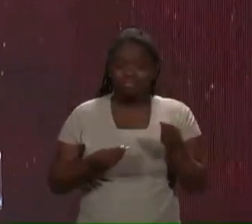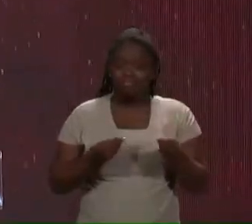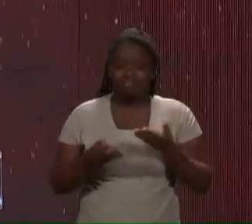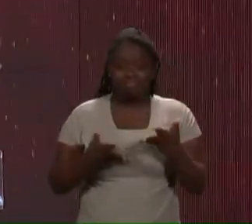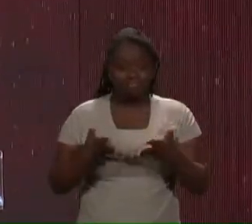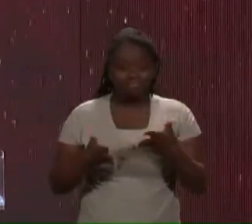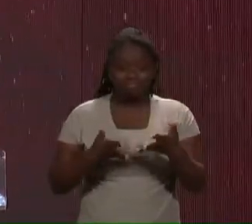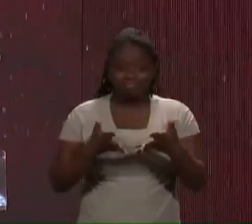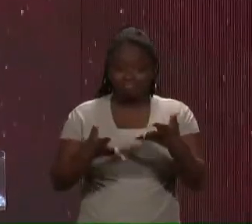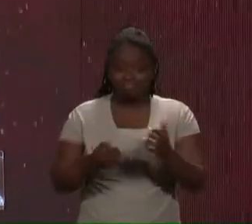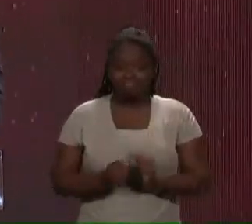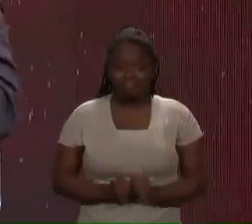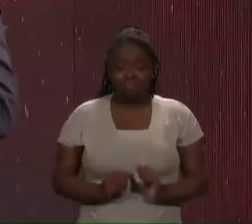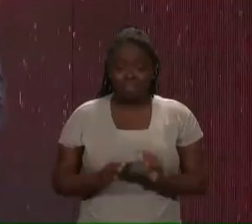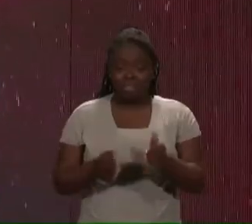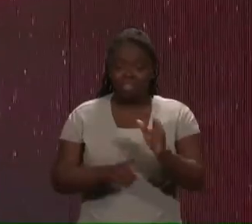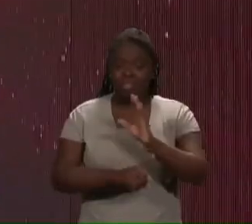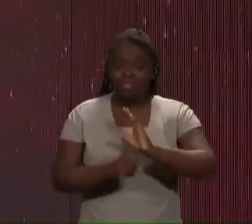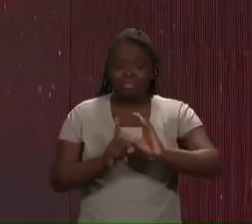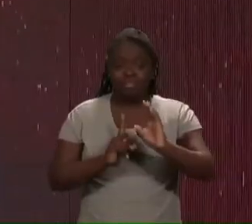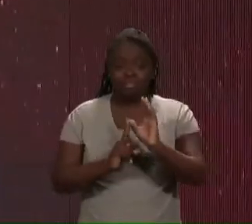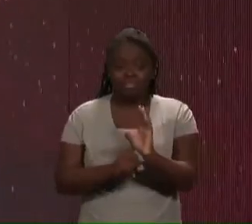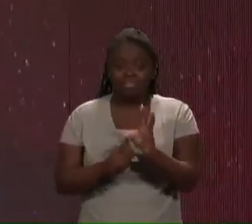Eu vim para um culto como você.